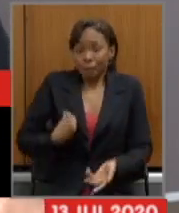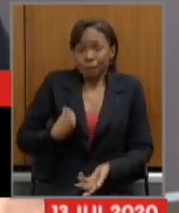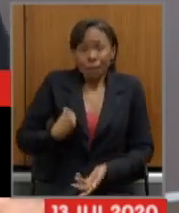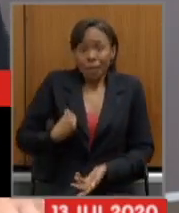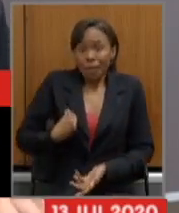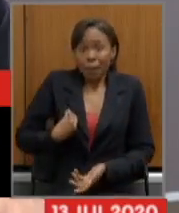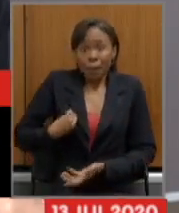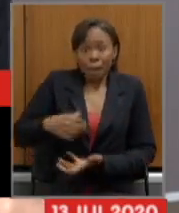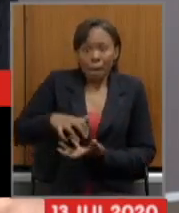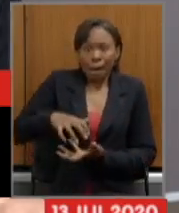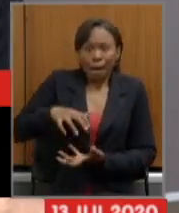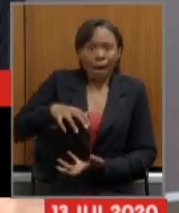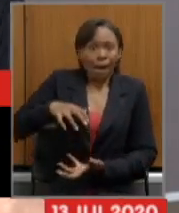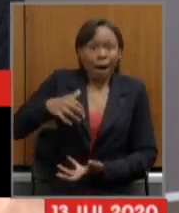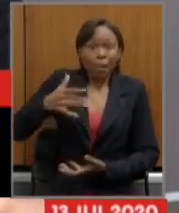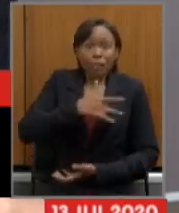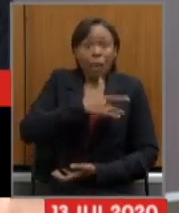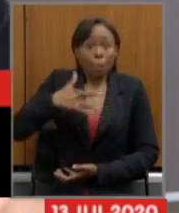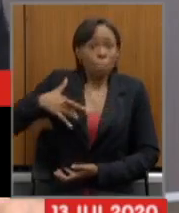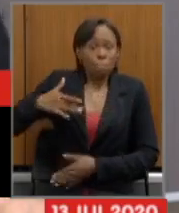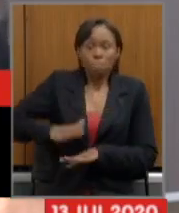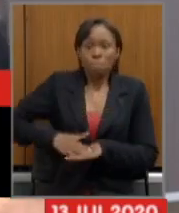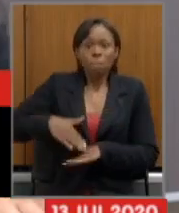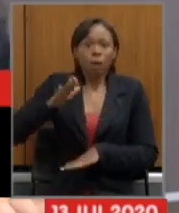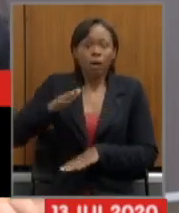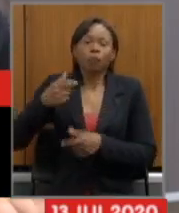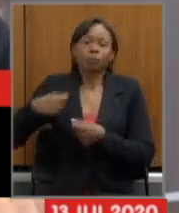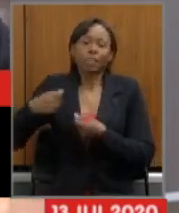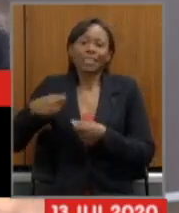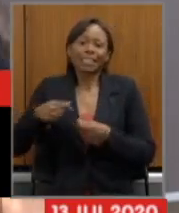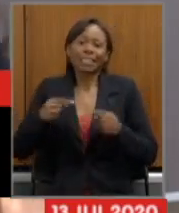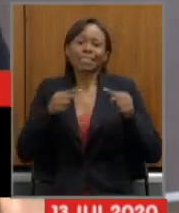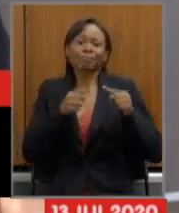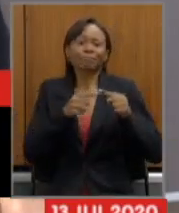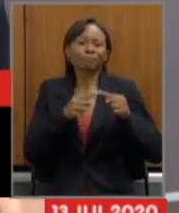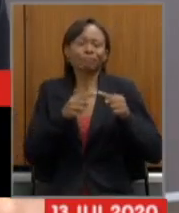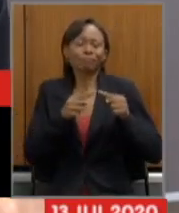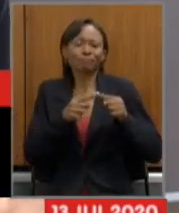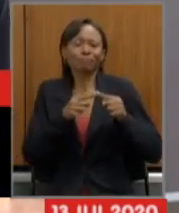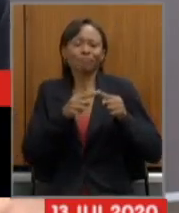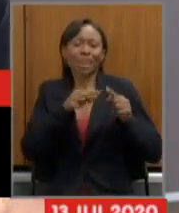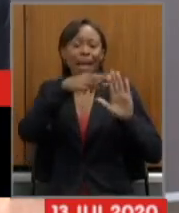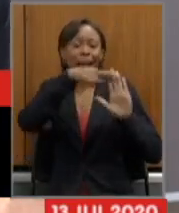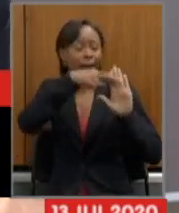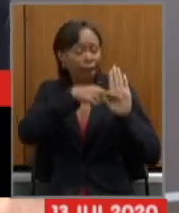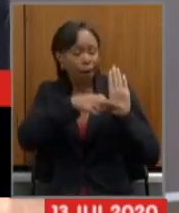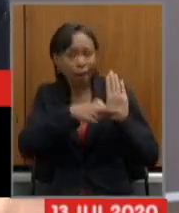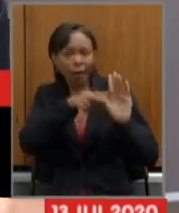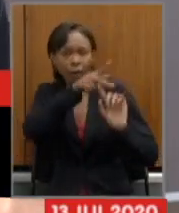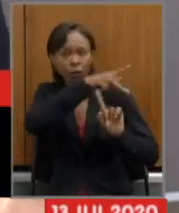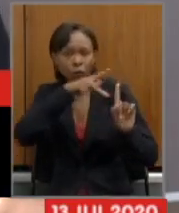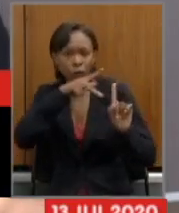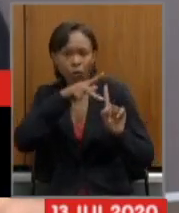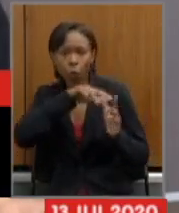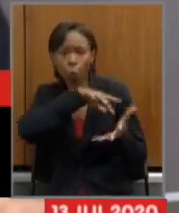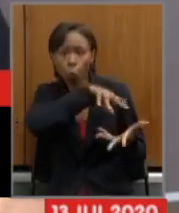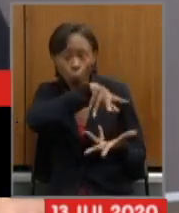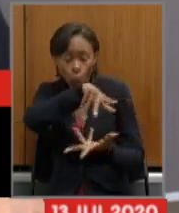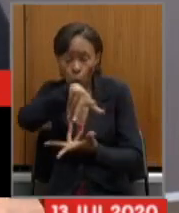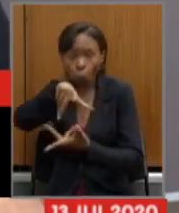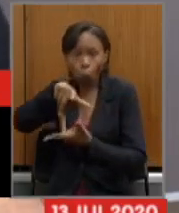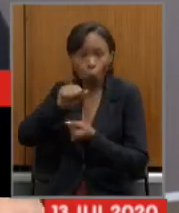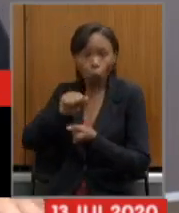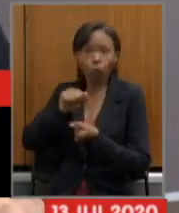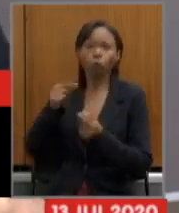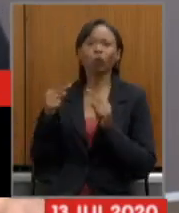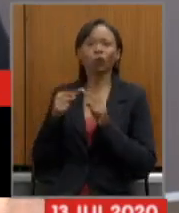saúde. É preciso adequarmos as regras previdenciárias no mundo com a nossa nova realidade de vida. Então, neste